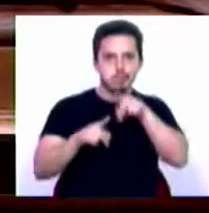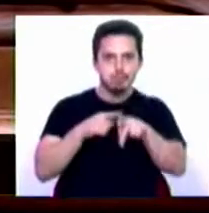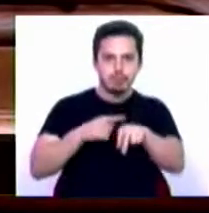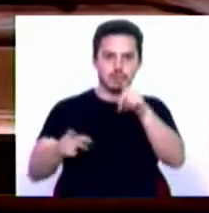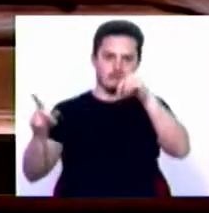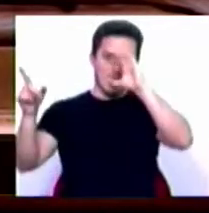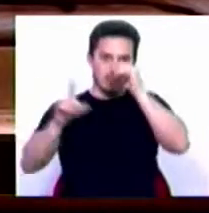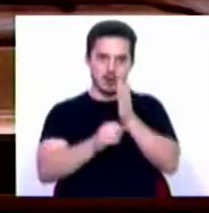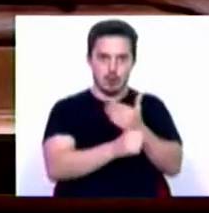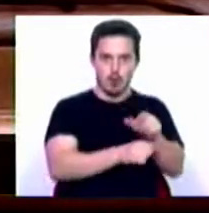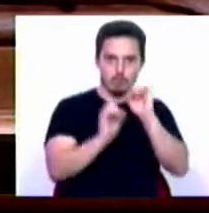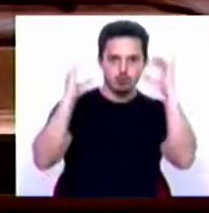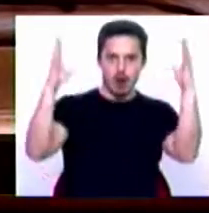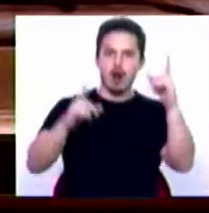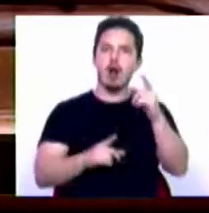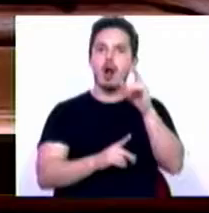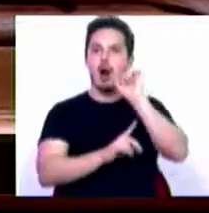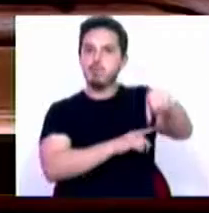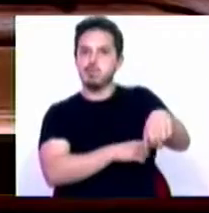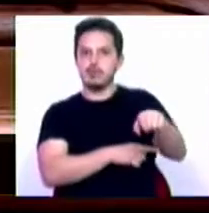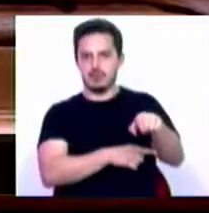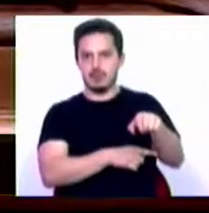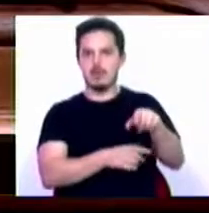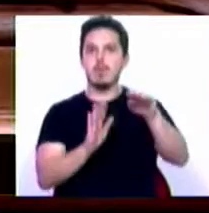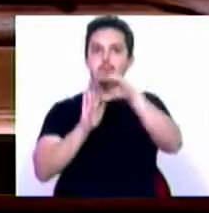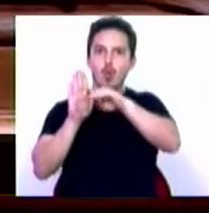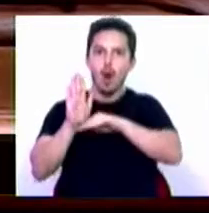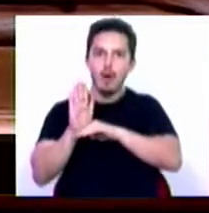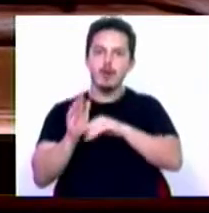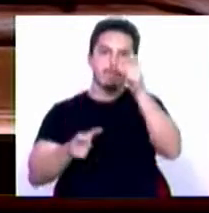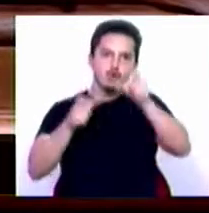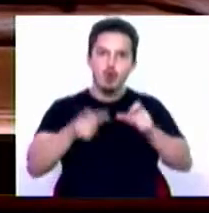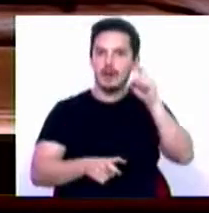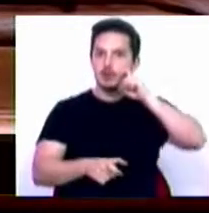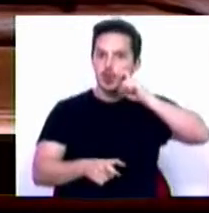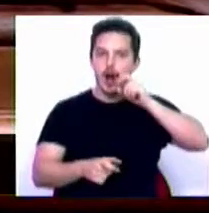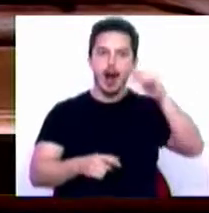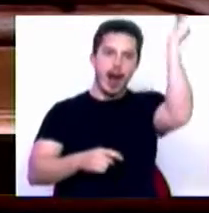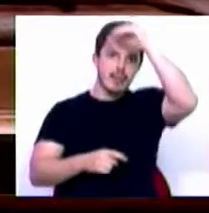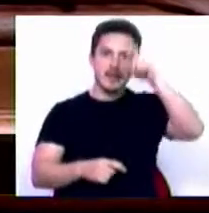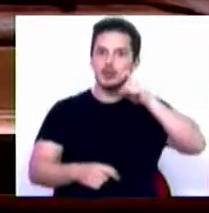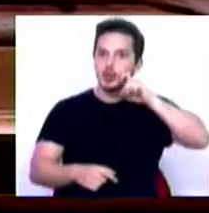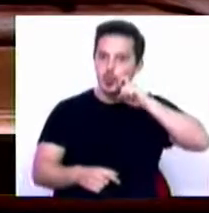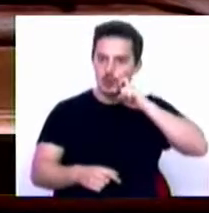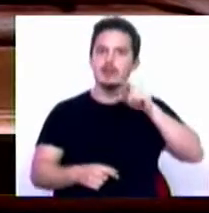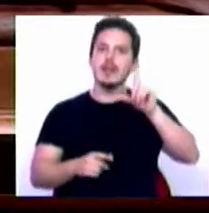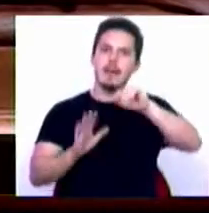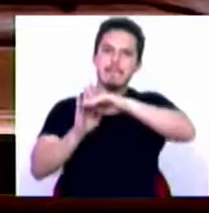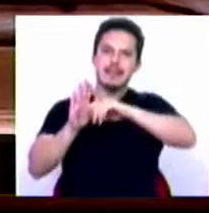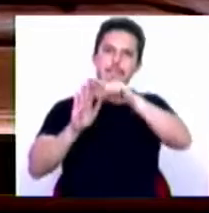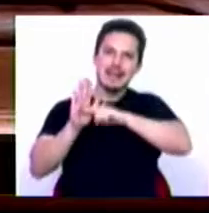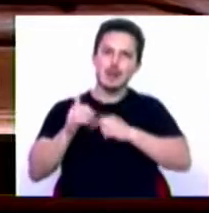no setor florestal, ignorando nomeadamente os programas Pessoas Seguras, Aldeias Seguras e todas as medidas